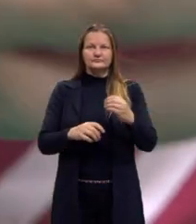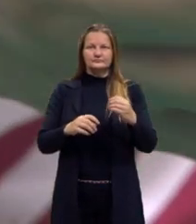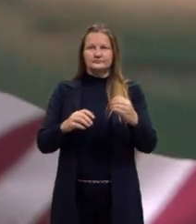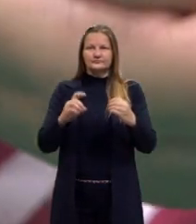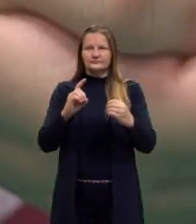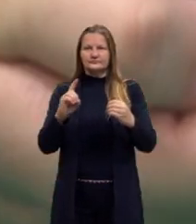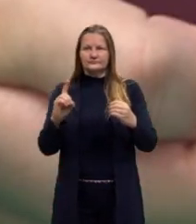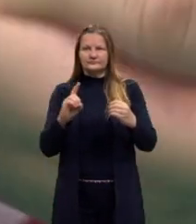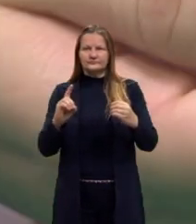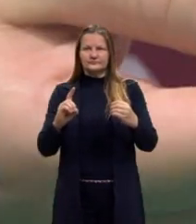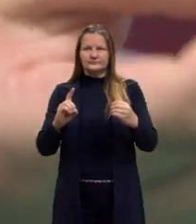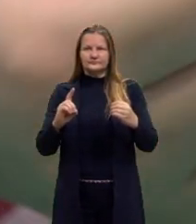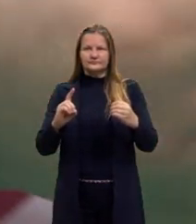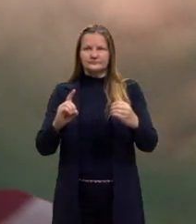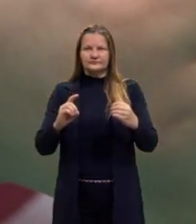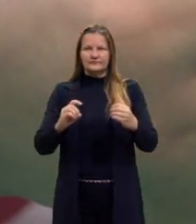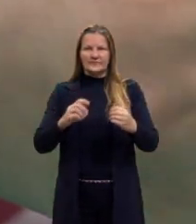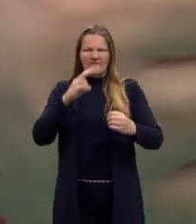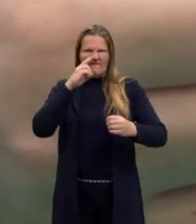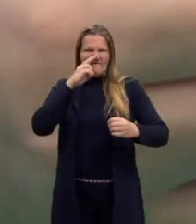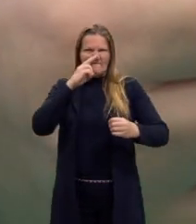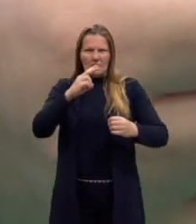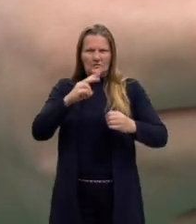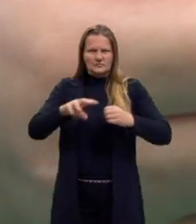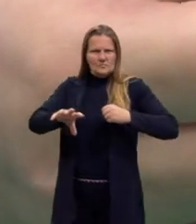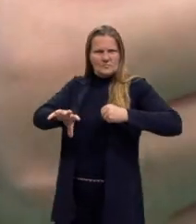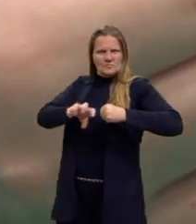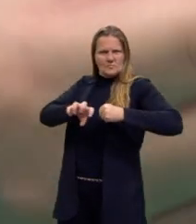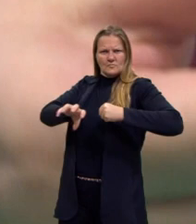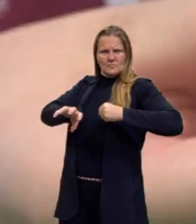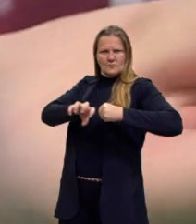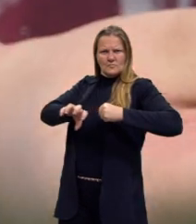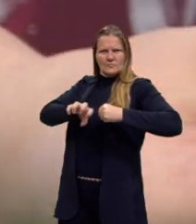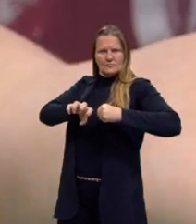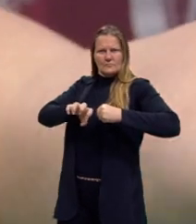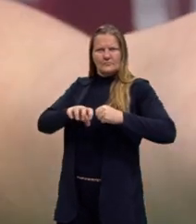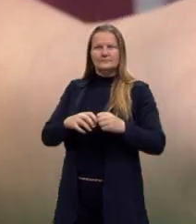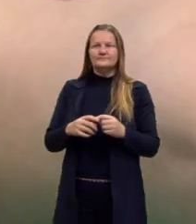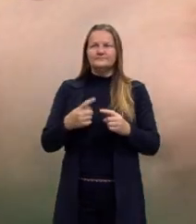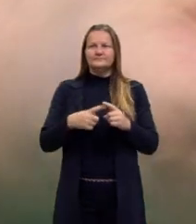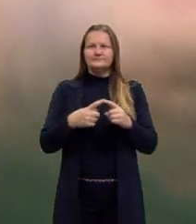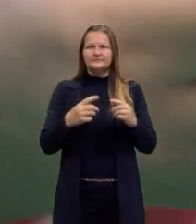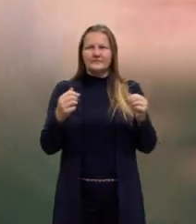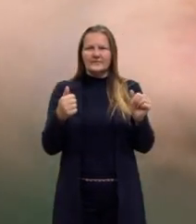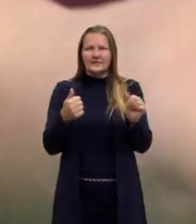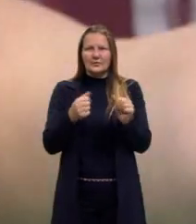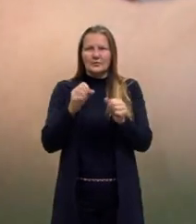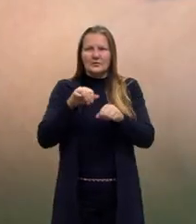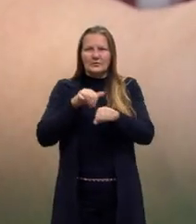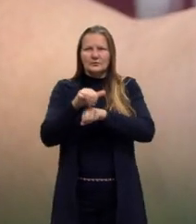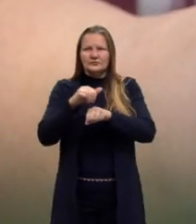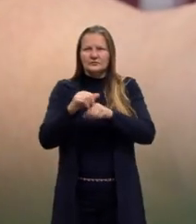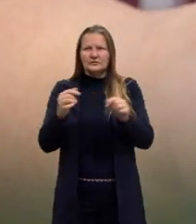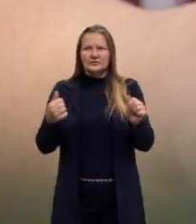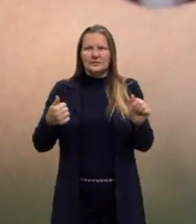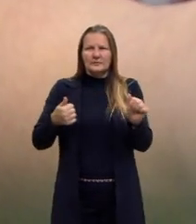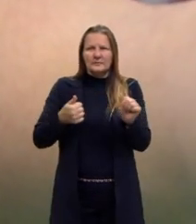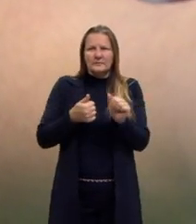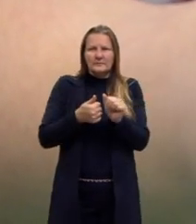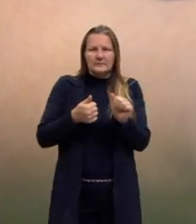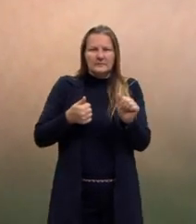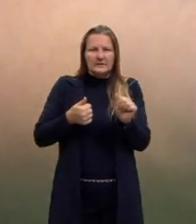prateadinho, ele é bem mais forte inclusive do que o outro. Então vamos ver o vai acontecer se eu aproximar o imã.